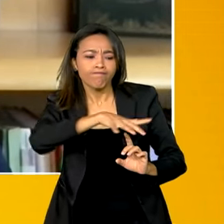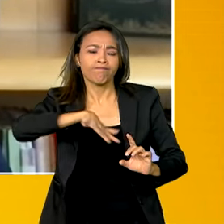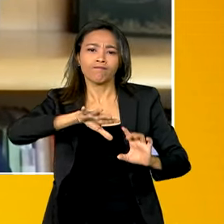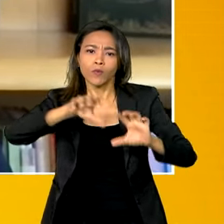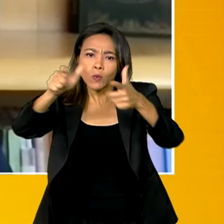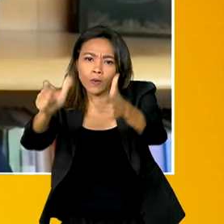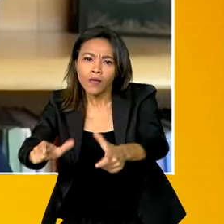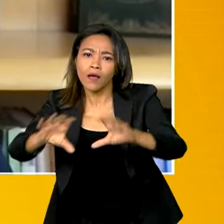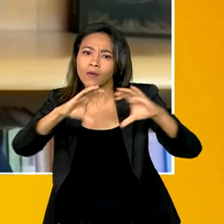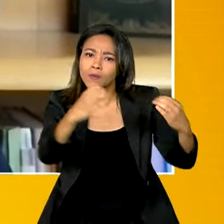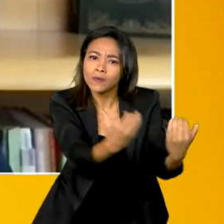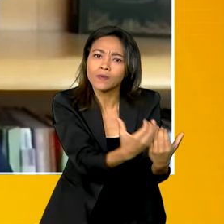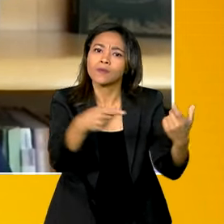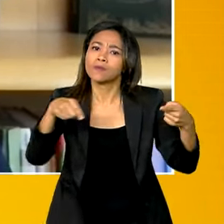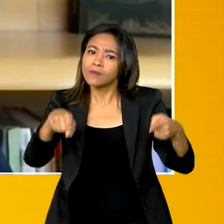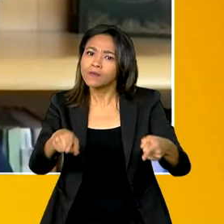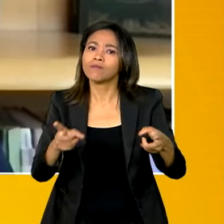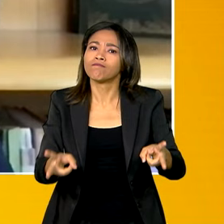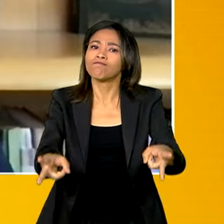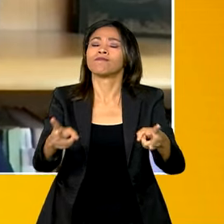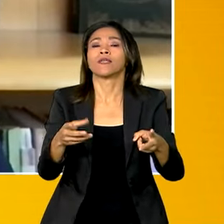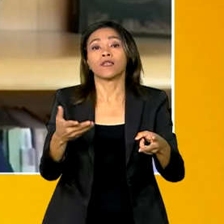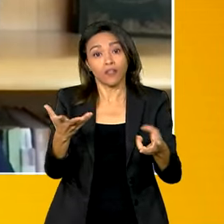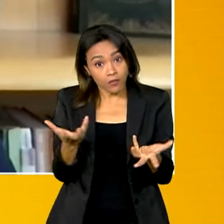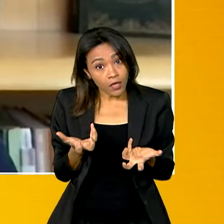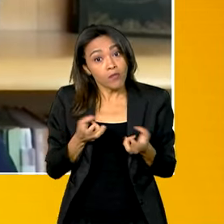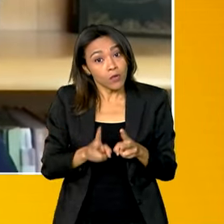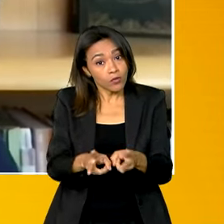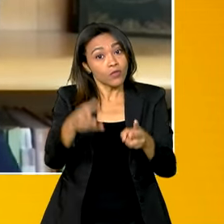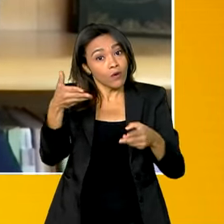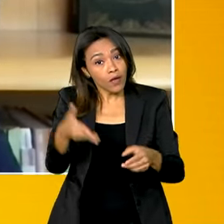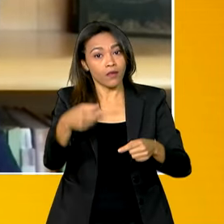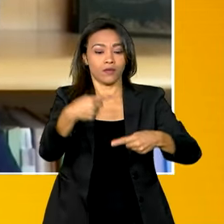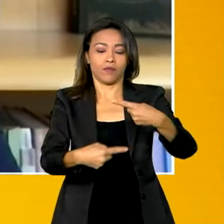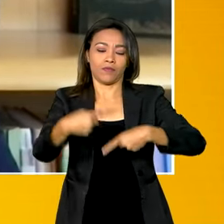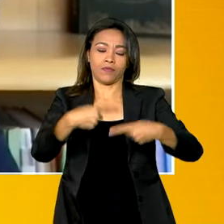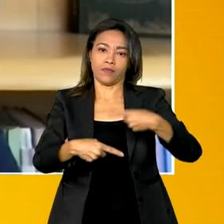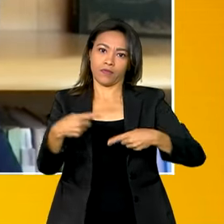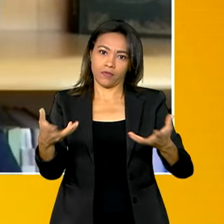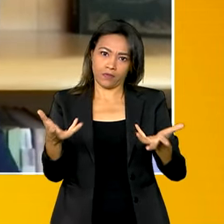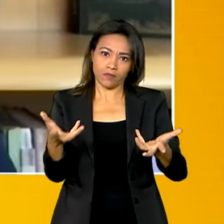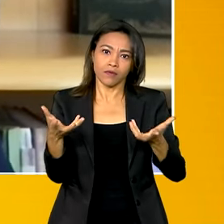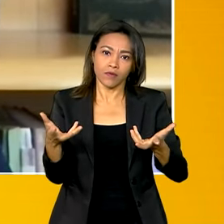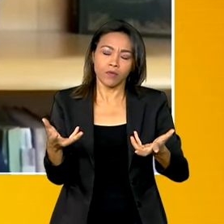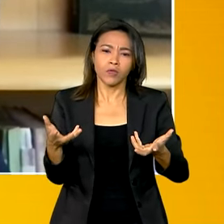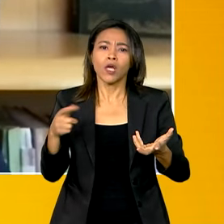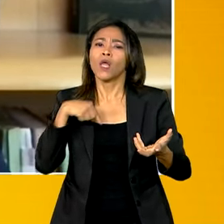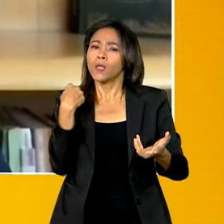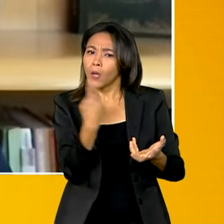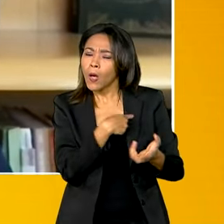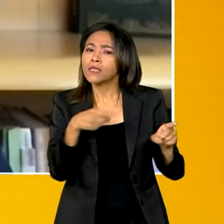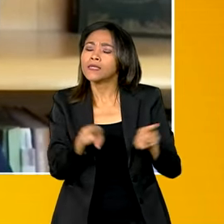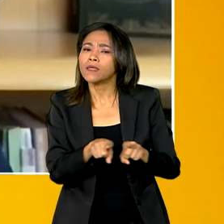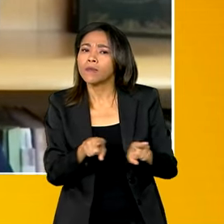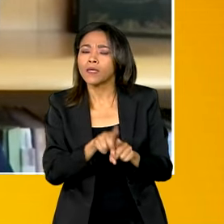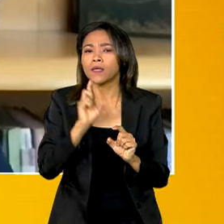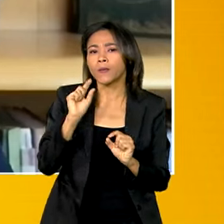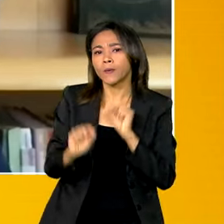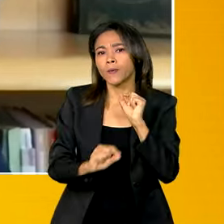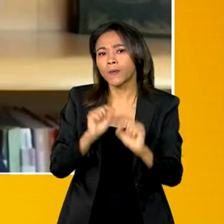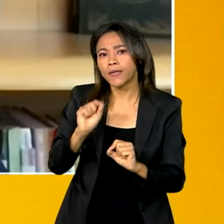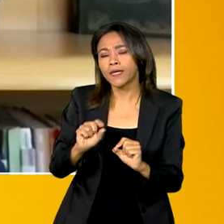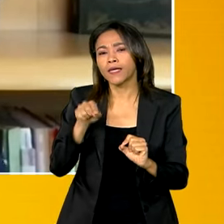Cultura Viva é isso. E como nós queremos que ela continue, nós queremos também passar por esse... Estamos passando por um processo também de